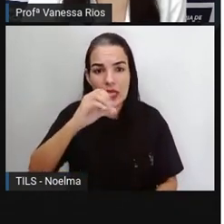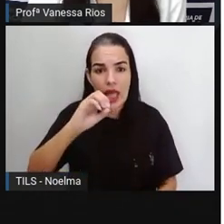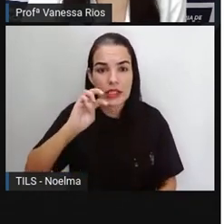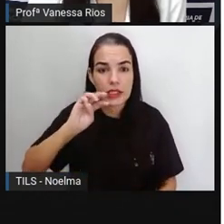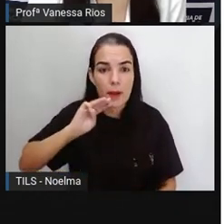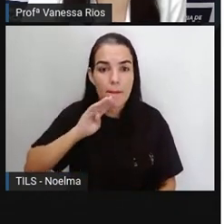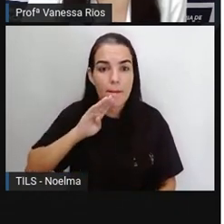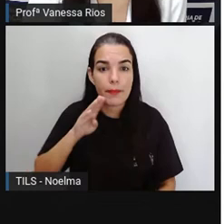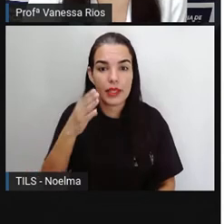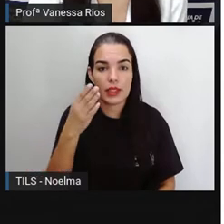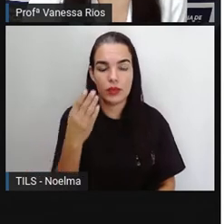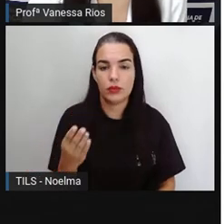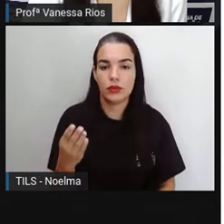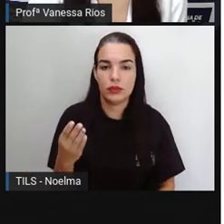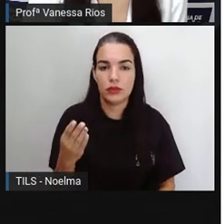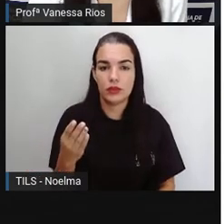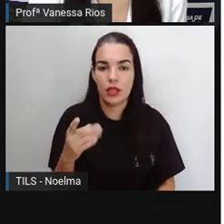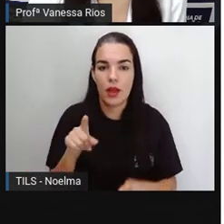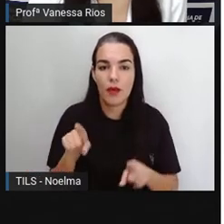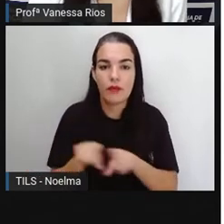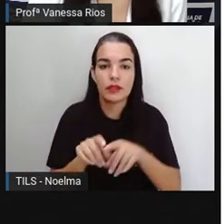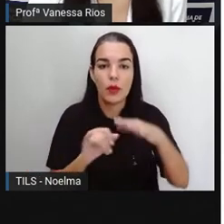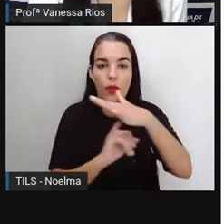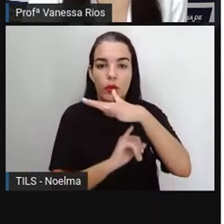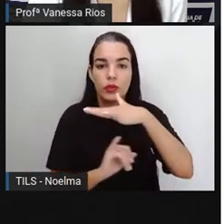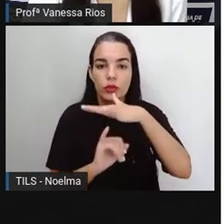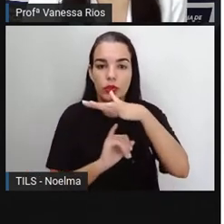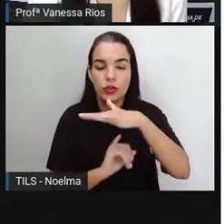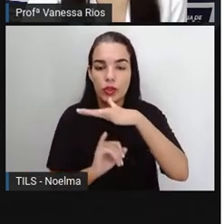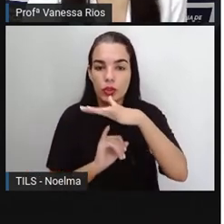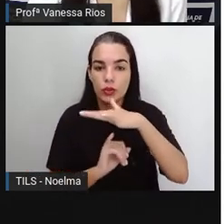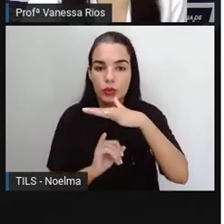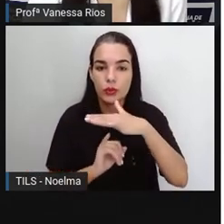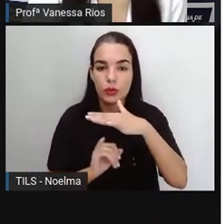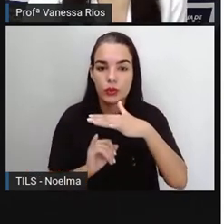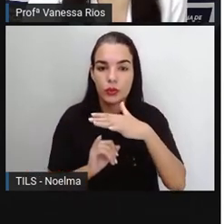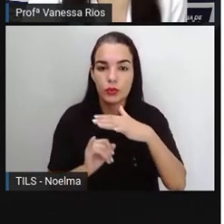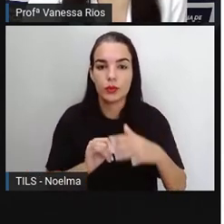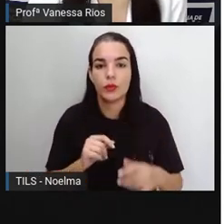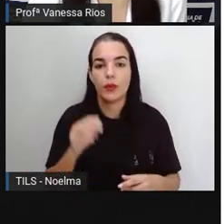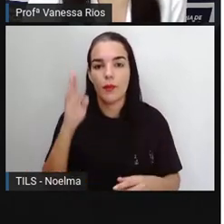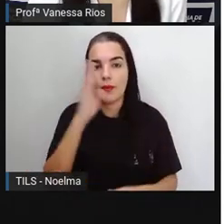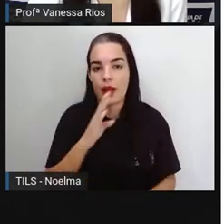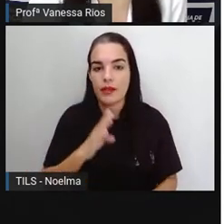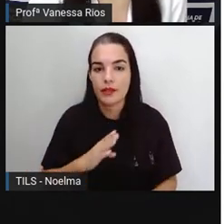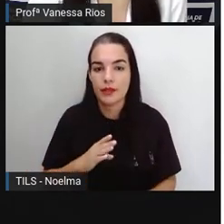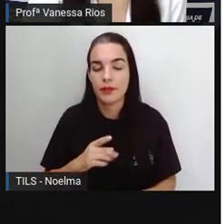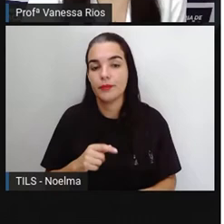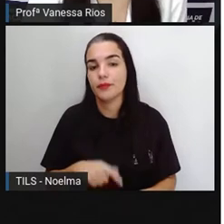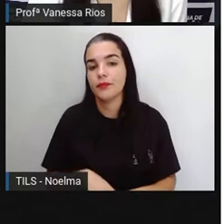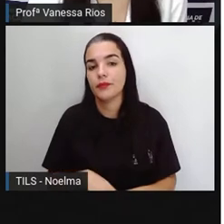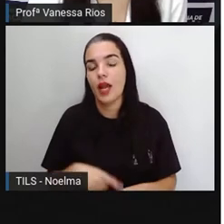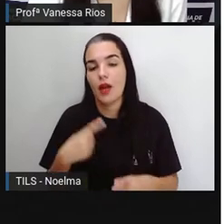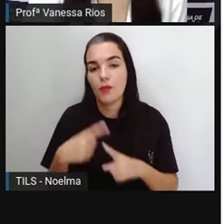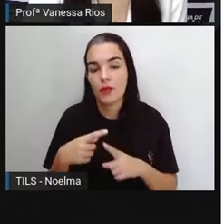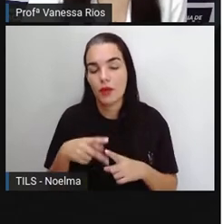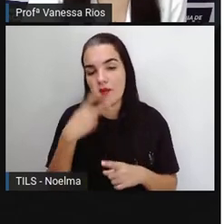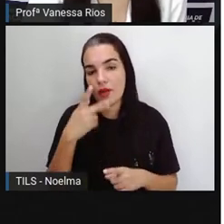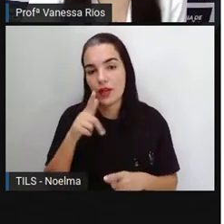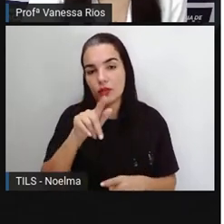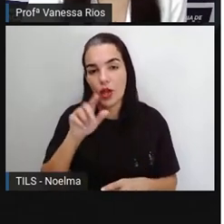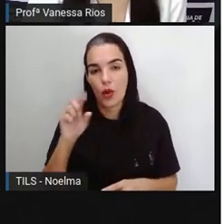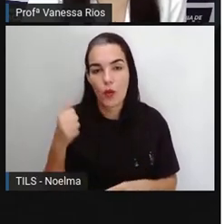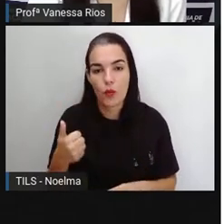Trata Brasil, obtido pelo GU. O desperdício é causado por vazamentos nas tubulações,